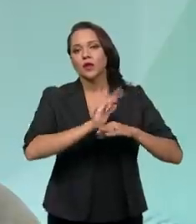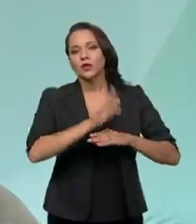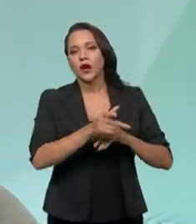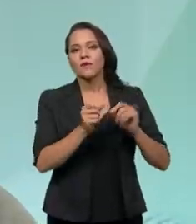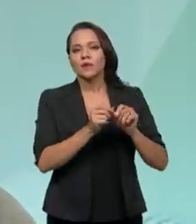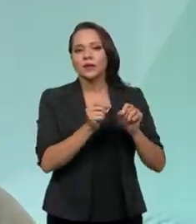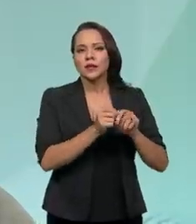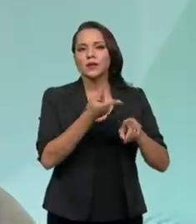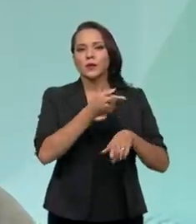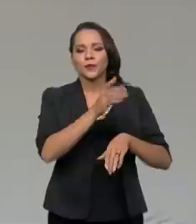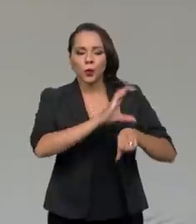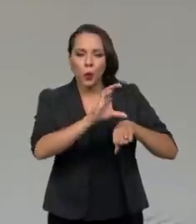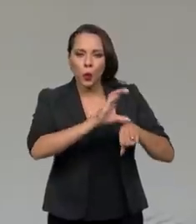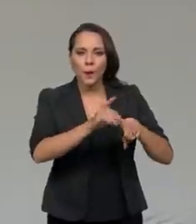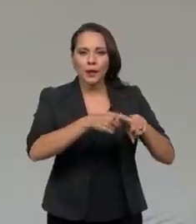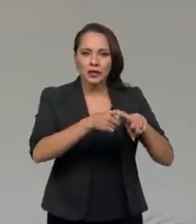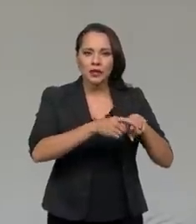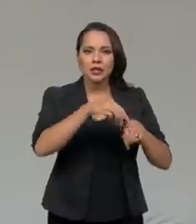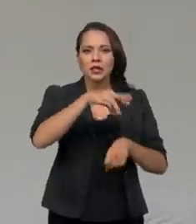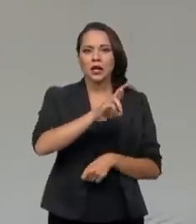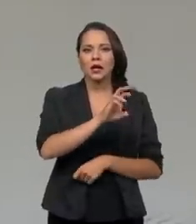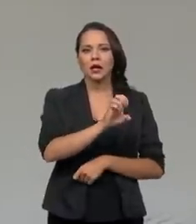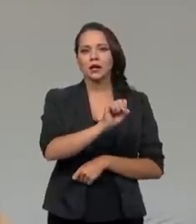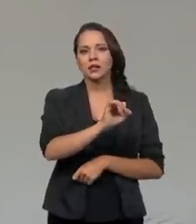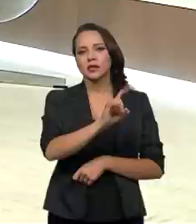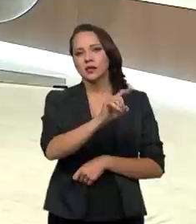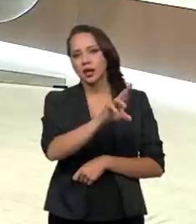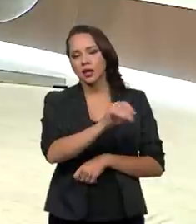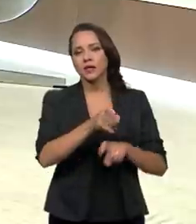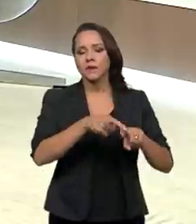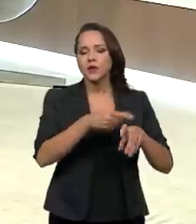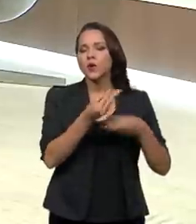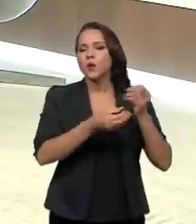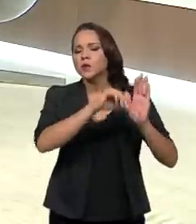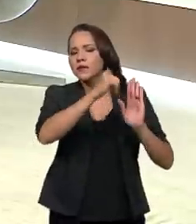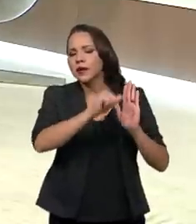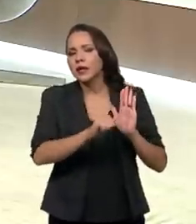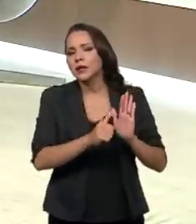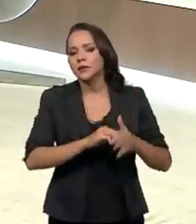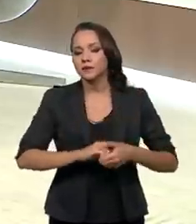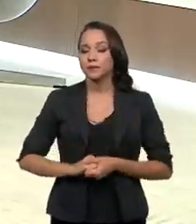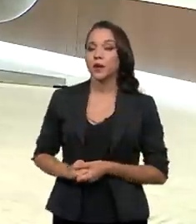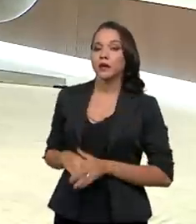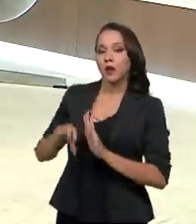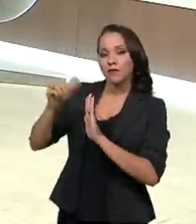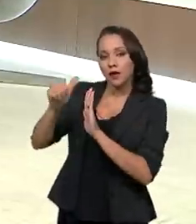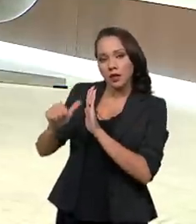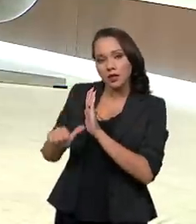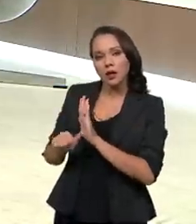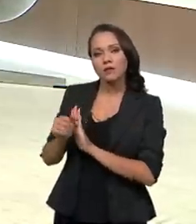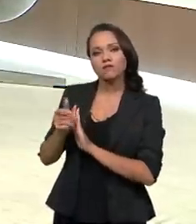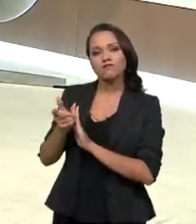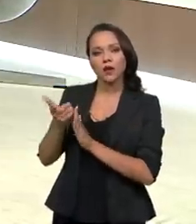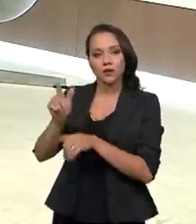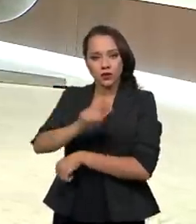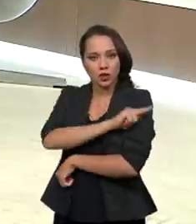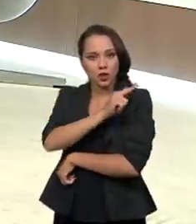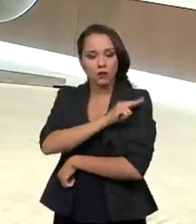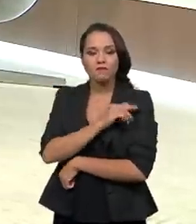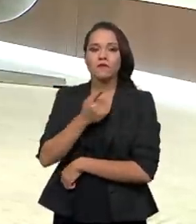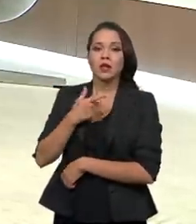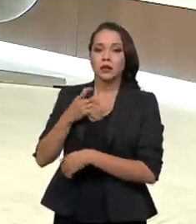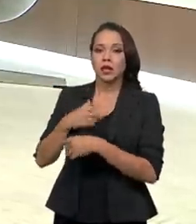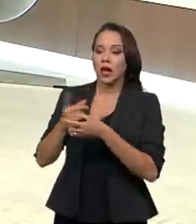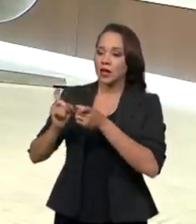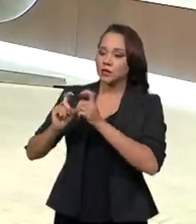residência médica e tal. Como é que o senhor avalia essa gestão? A avaliação da gestão, eu faço a colocação aqui, que nós temos a